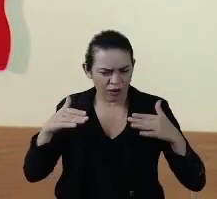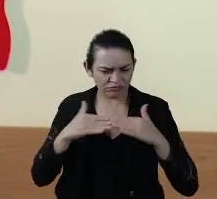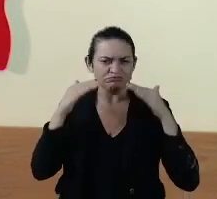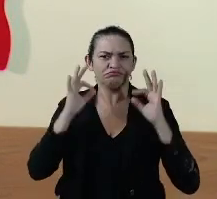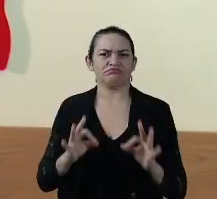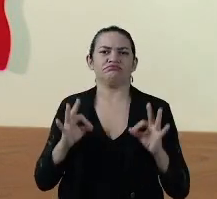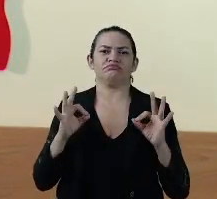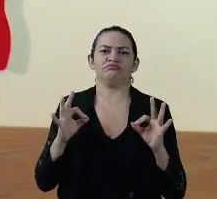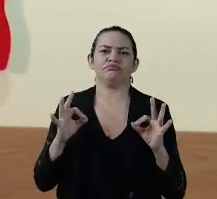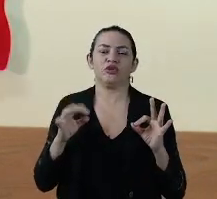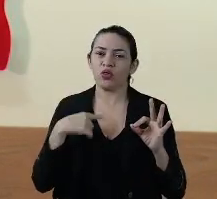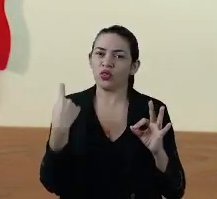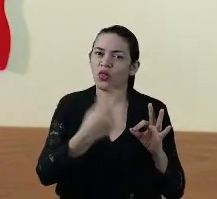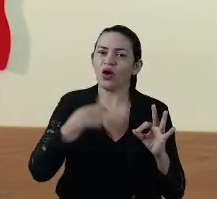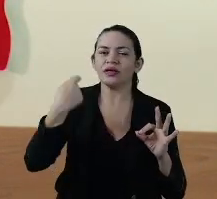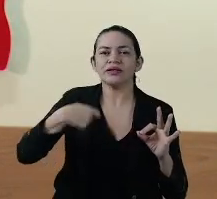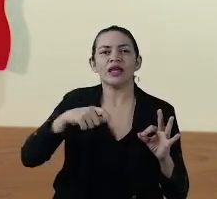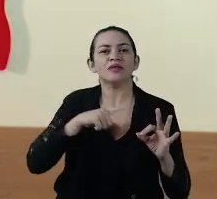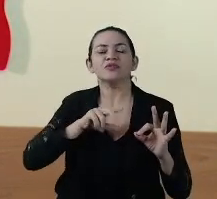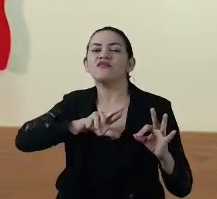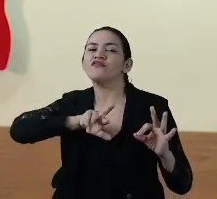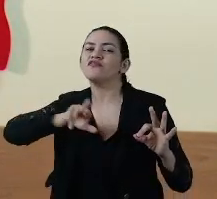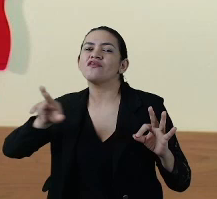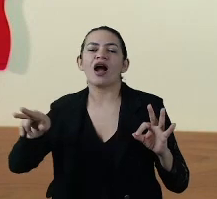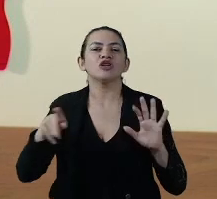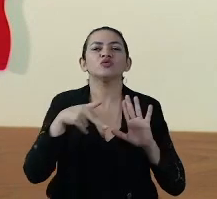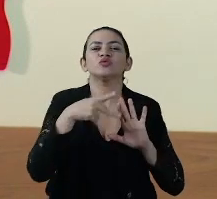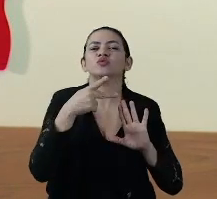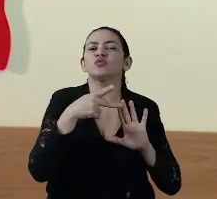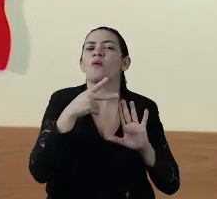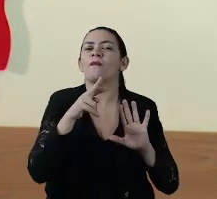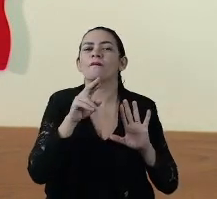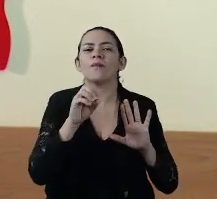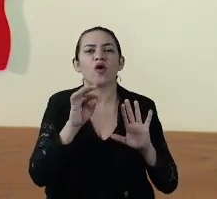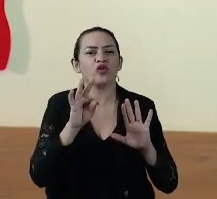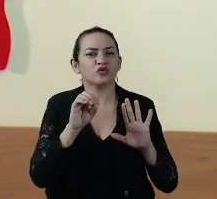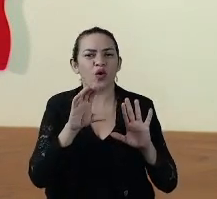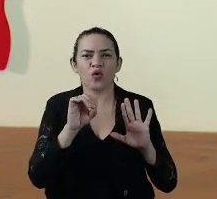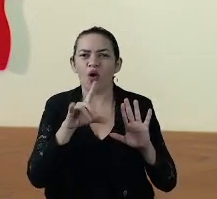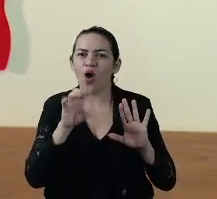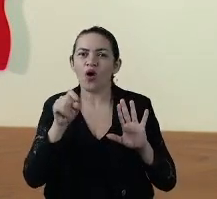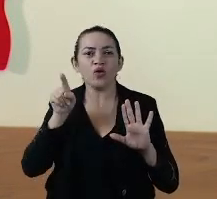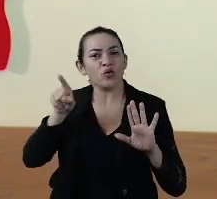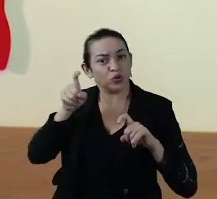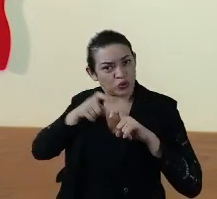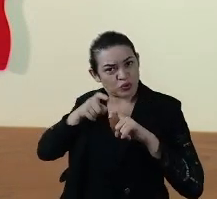deve ser, nós temos vários protocolos, uma controvérsia entre os médicos.